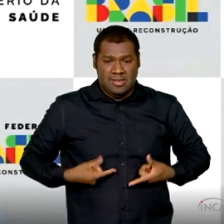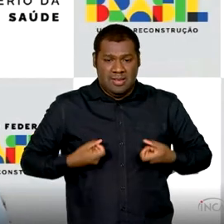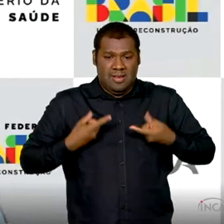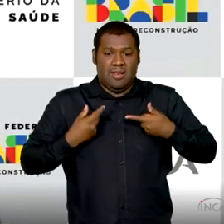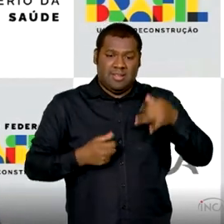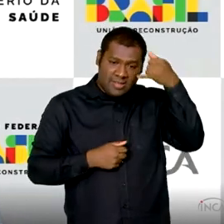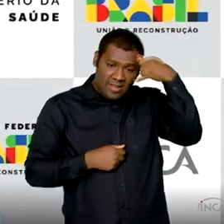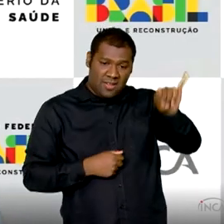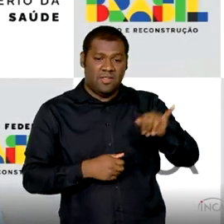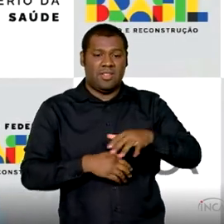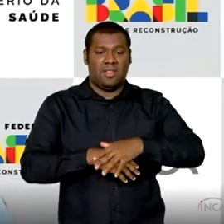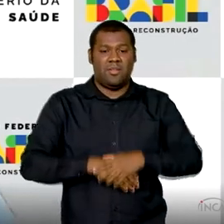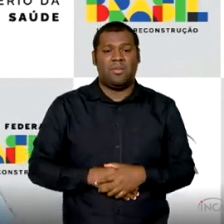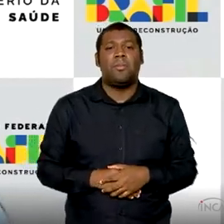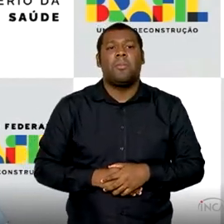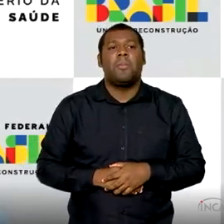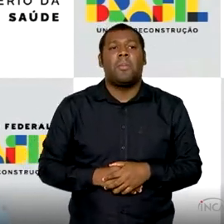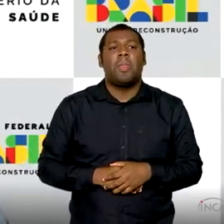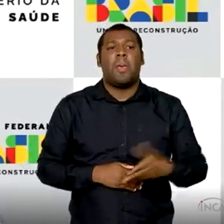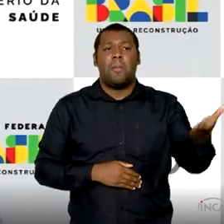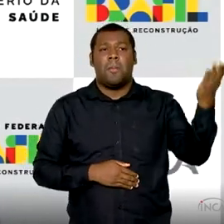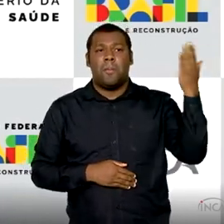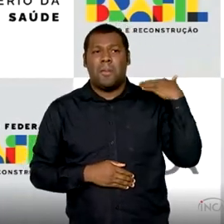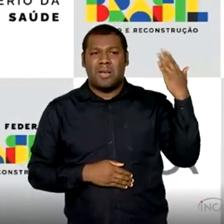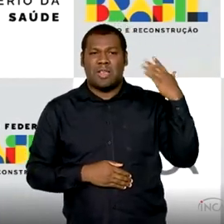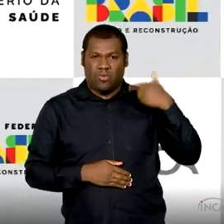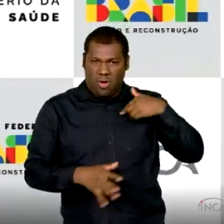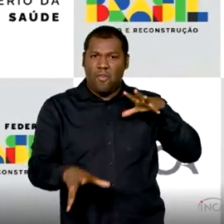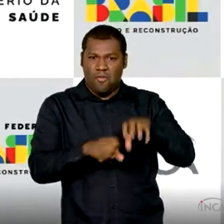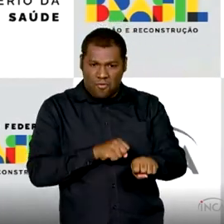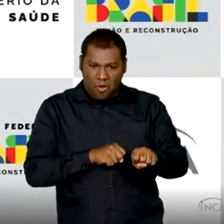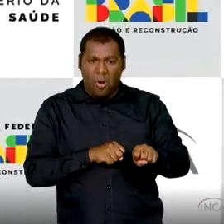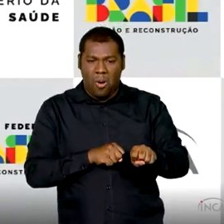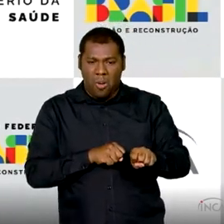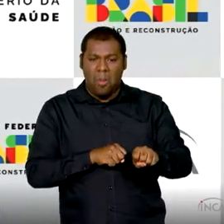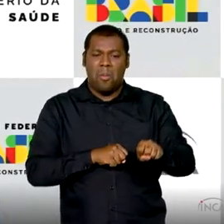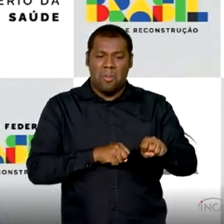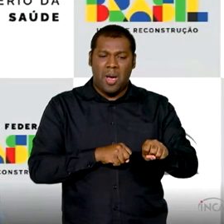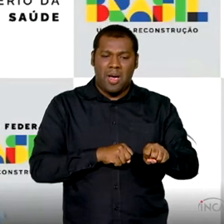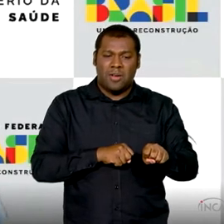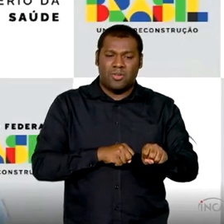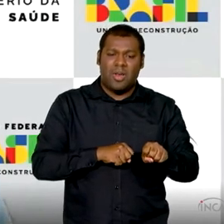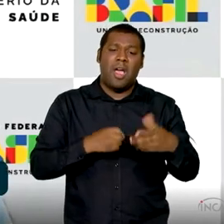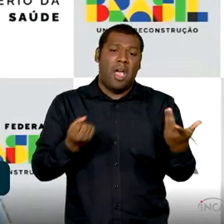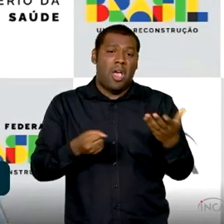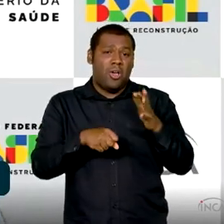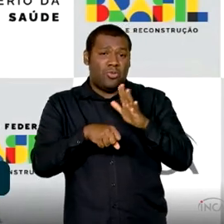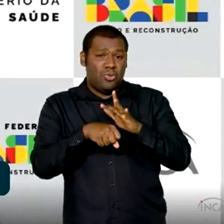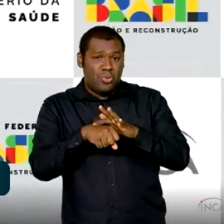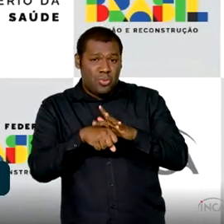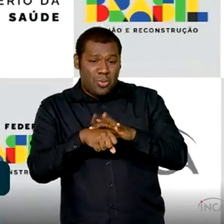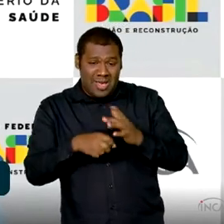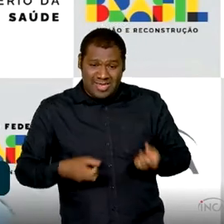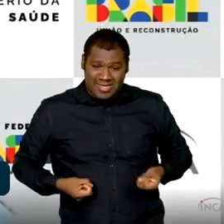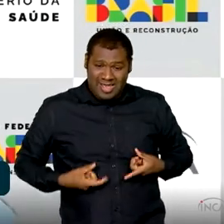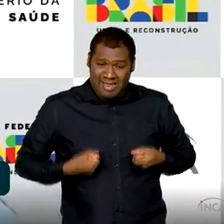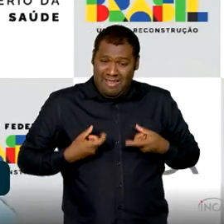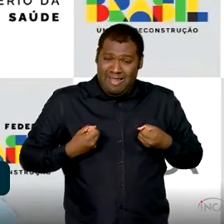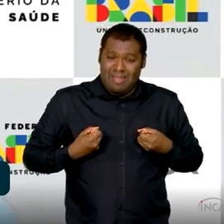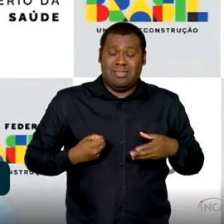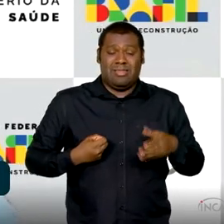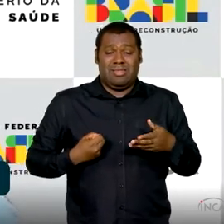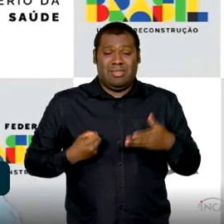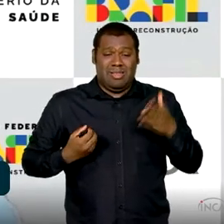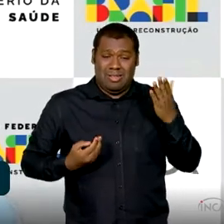doença que era atida no começo da minha formação profissional, que já faz algum tempo, com uma doença que era símbolo de morte, hoje